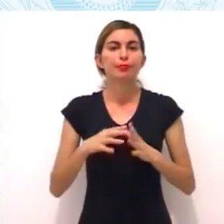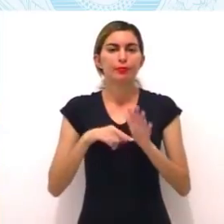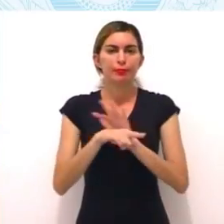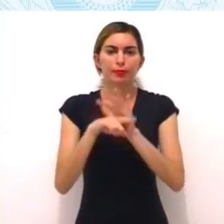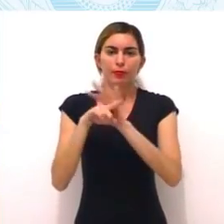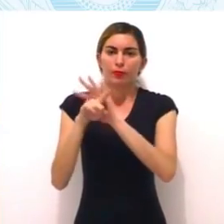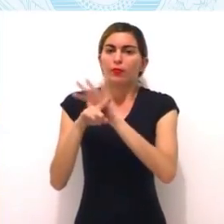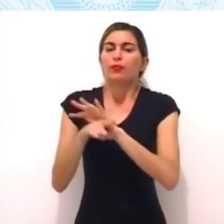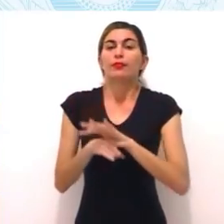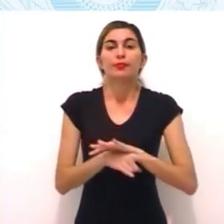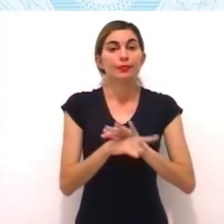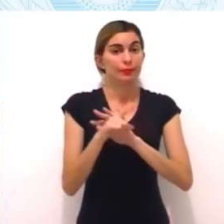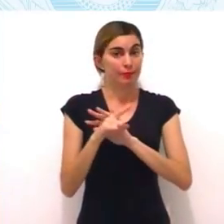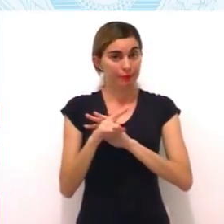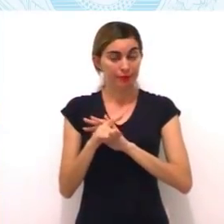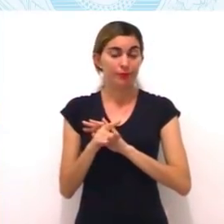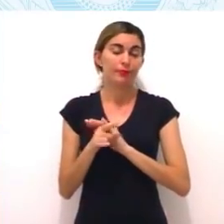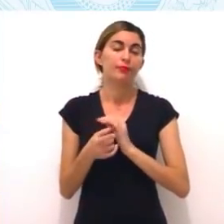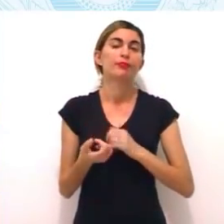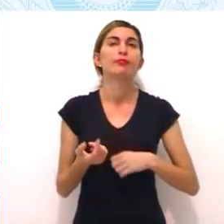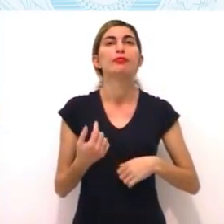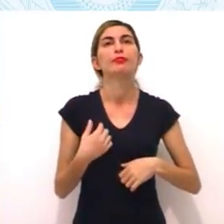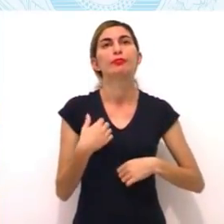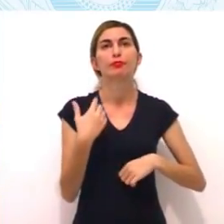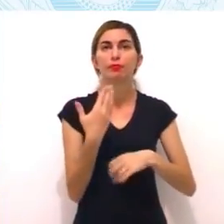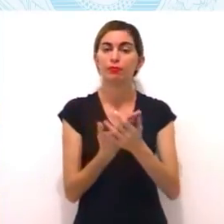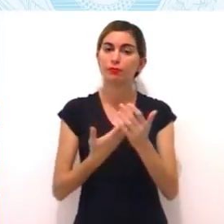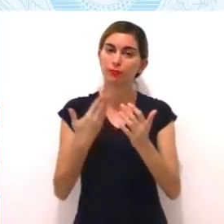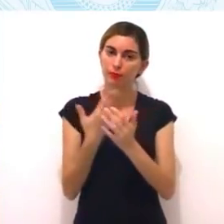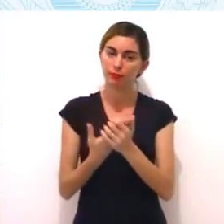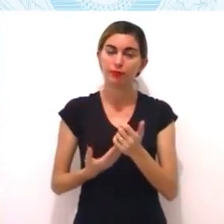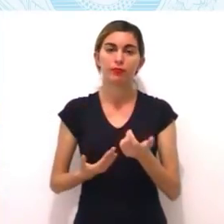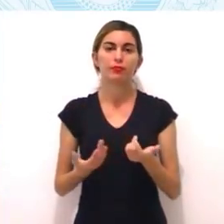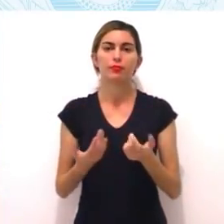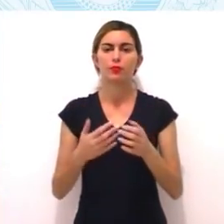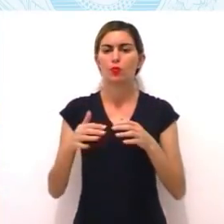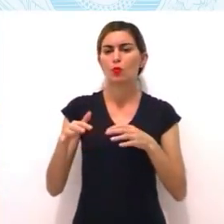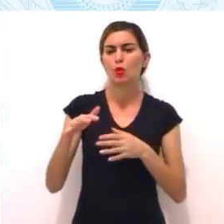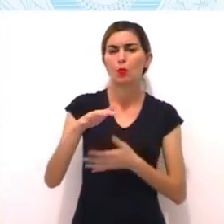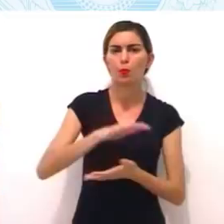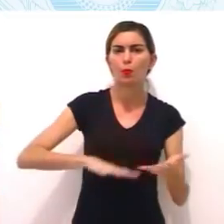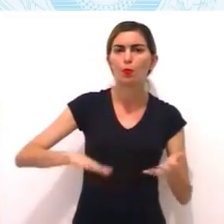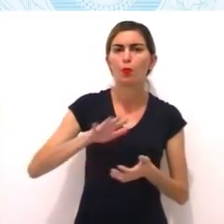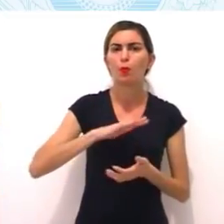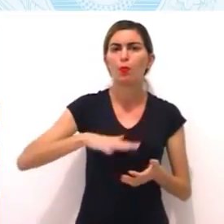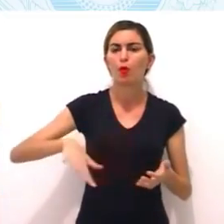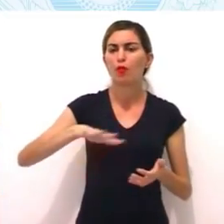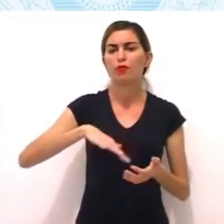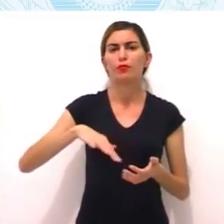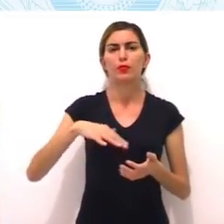analisarmos, estudarmos o movimento